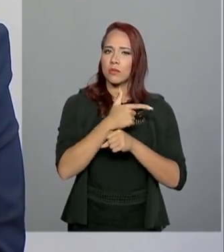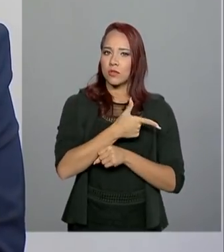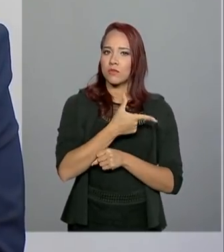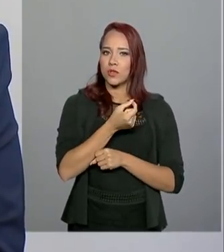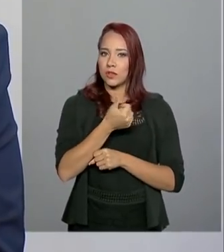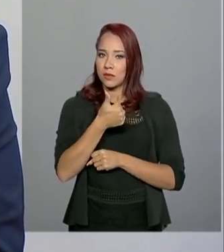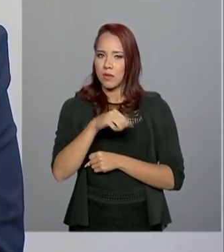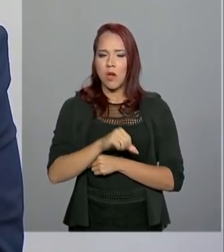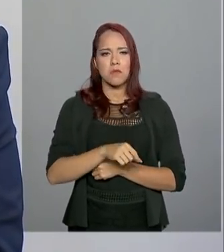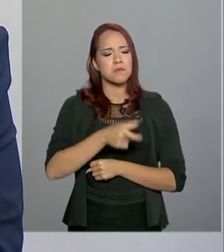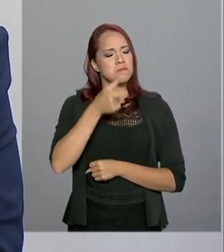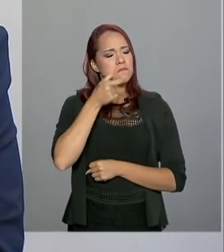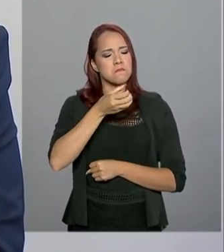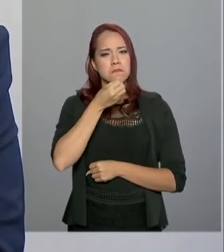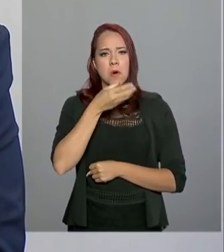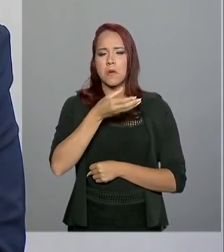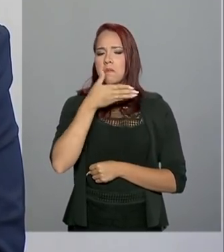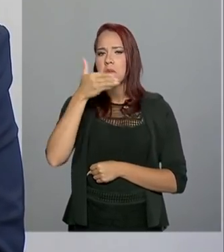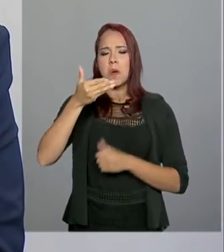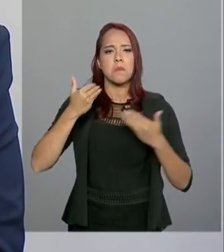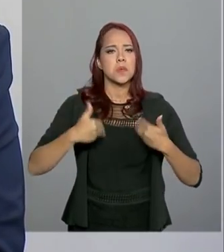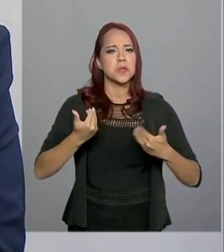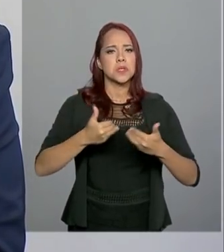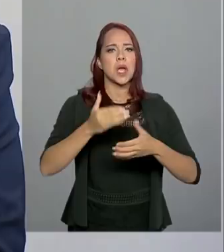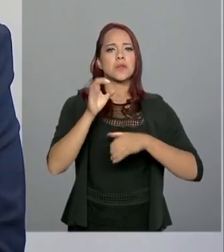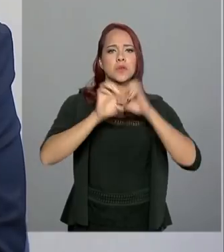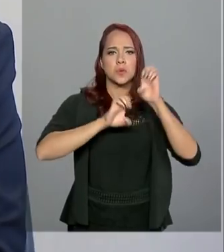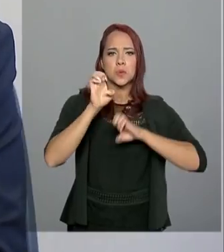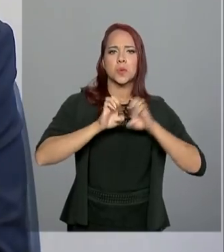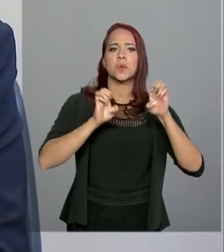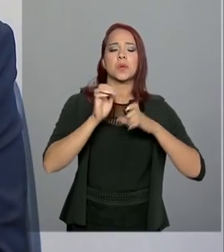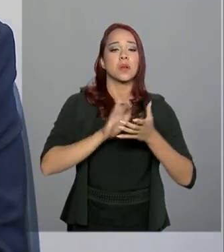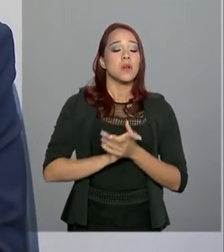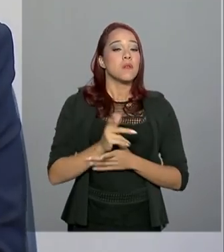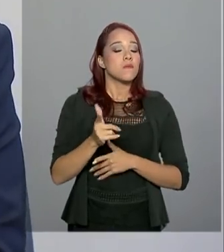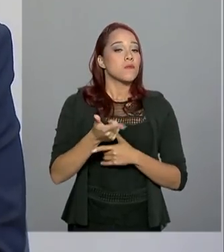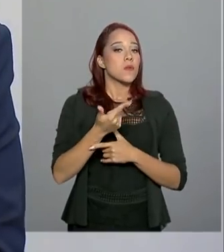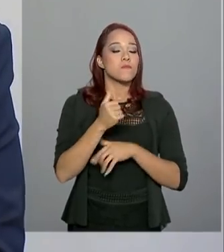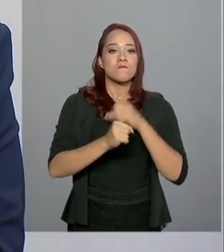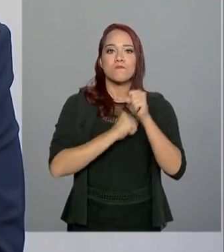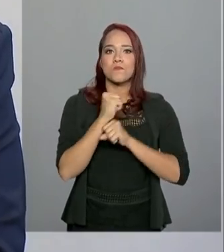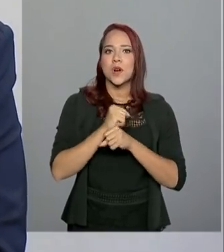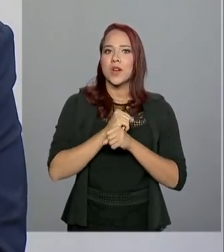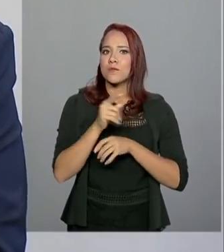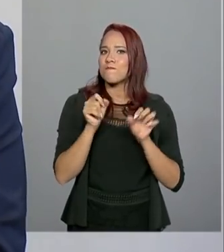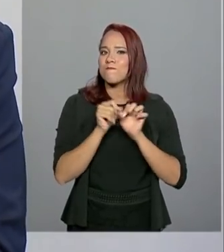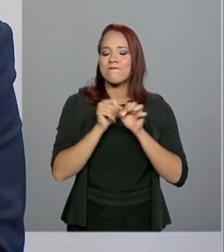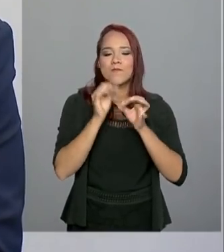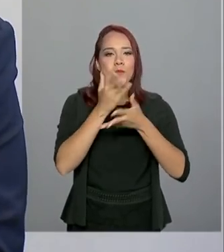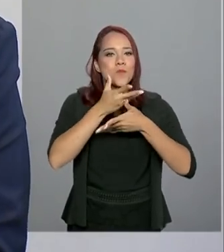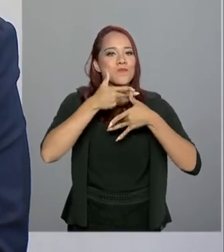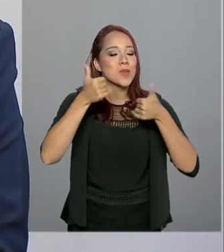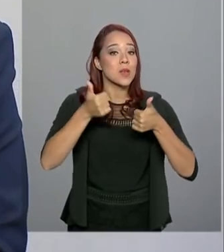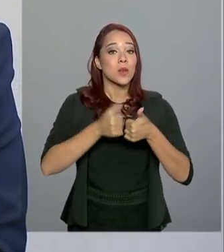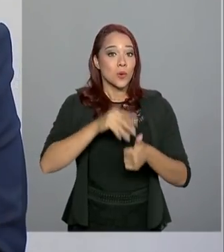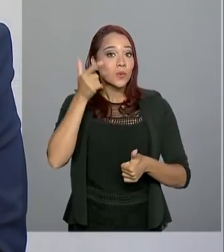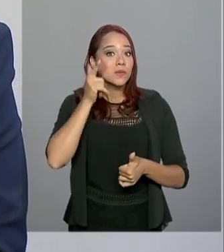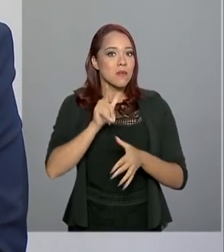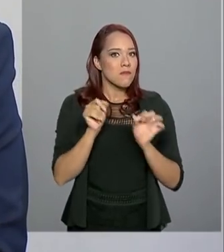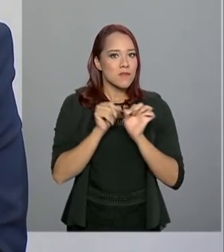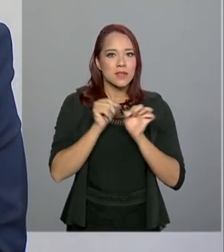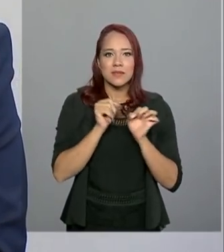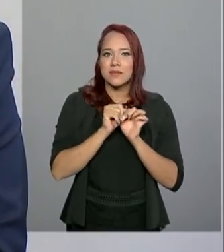demais para o Ministério da Infraestrutura. Foi um ano bom para a infraestrutura. Um ano de realizações, onde a gente conseguiu realmente